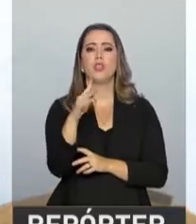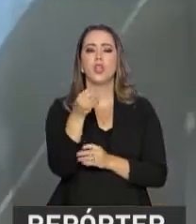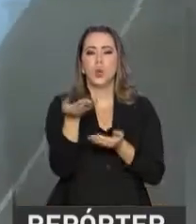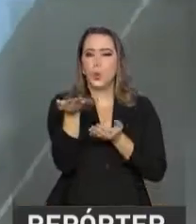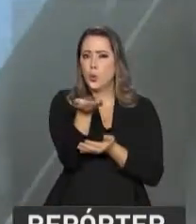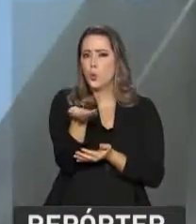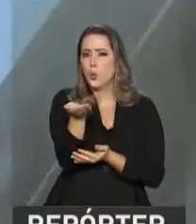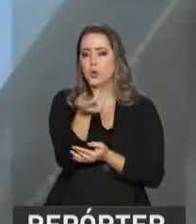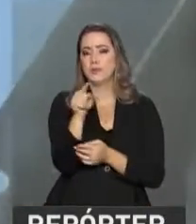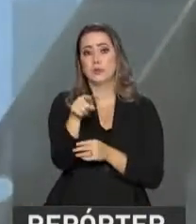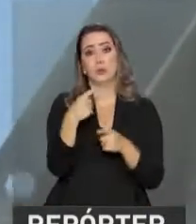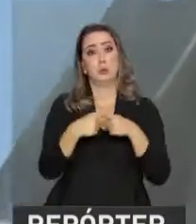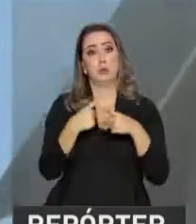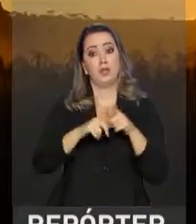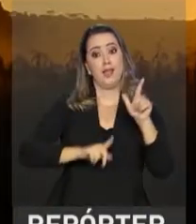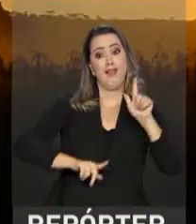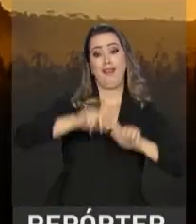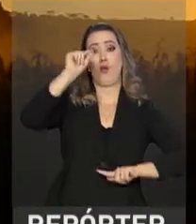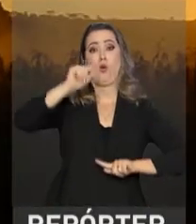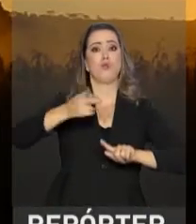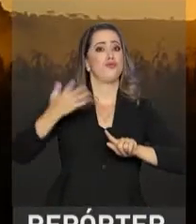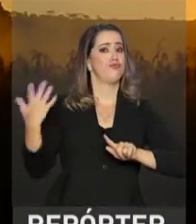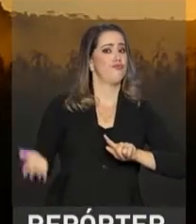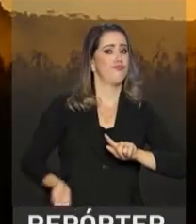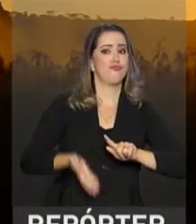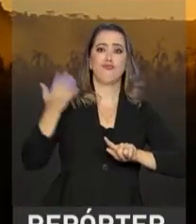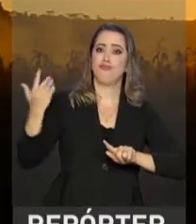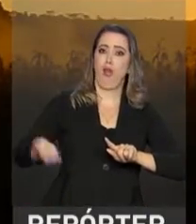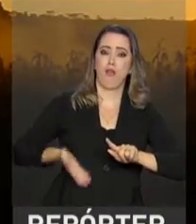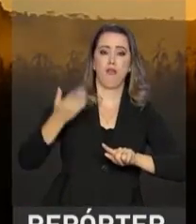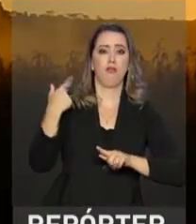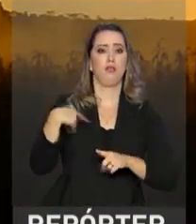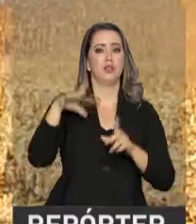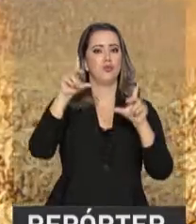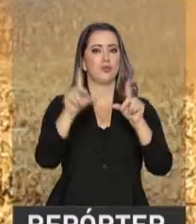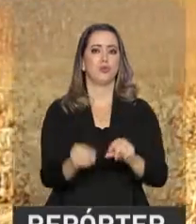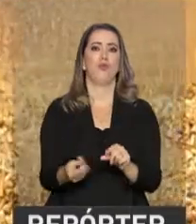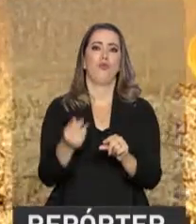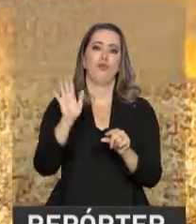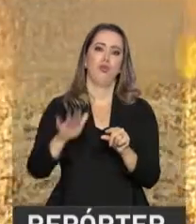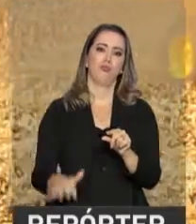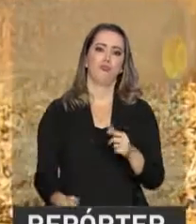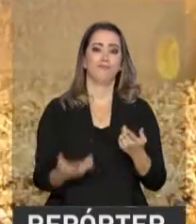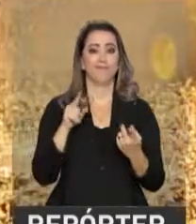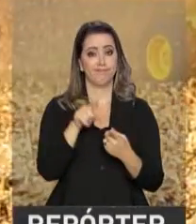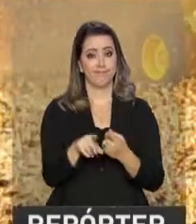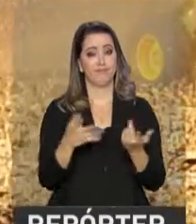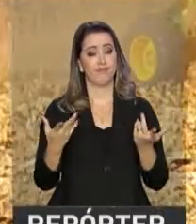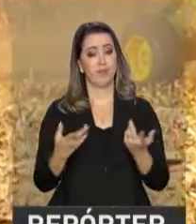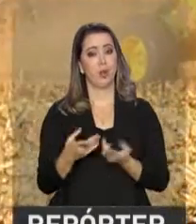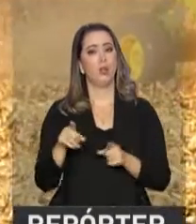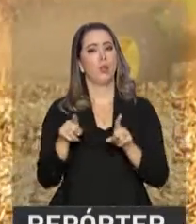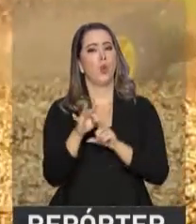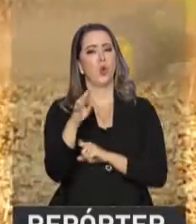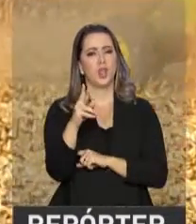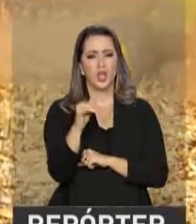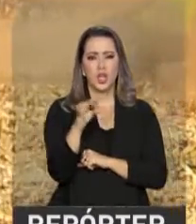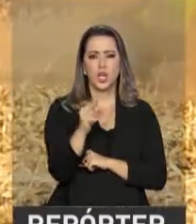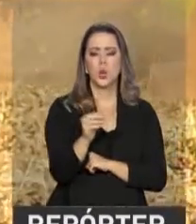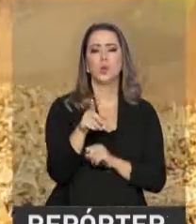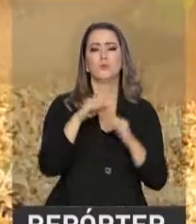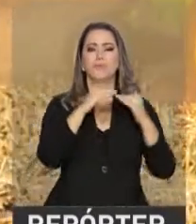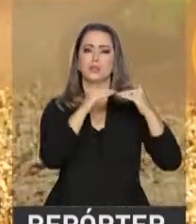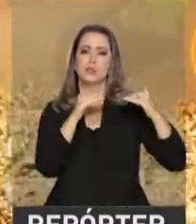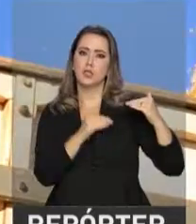recorde causou desequilíbrio entre oferta e demanda e provocou a queda nos preços. O valor do trigo também ficou abaixo do mínimo